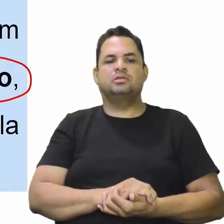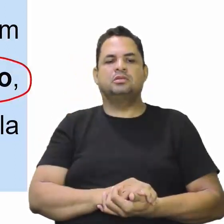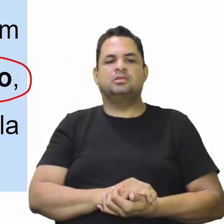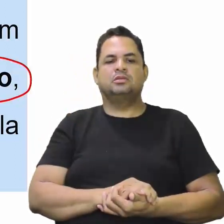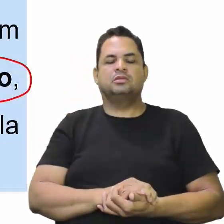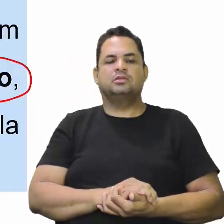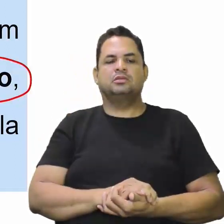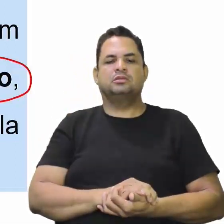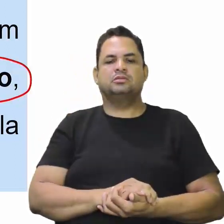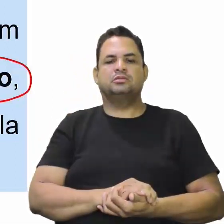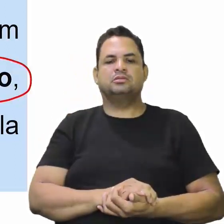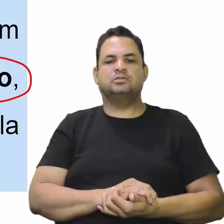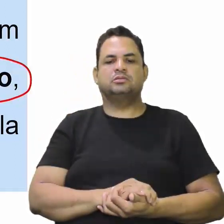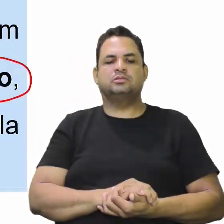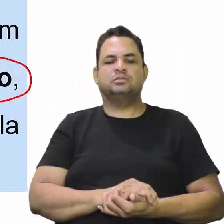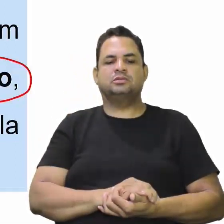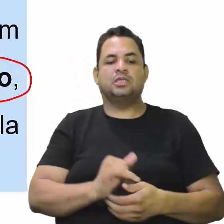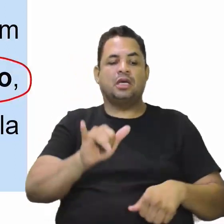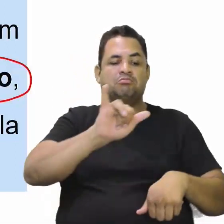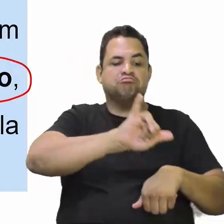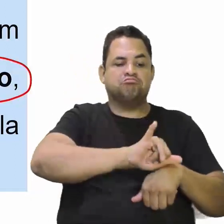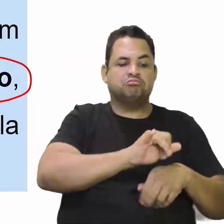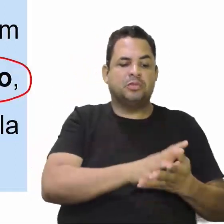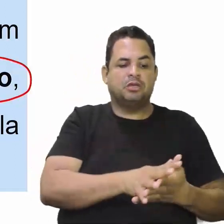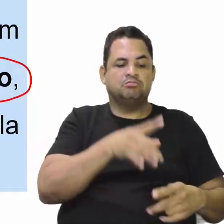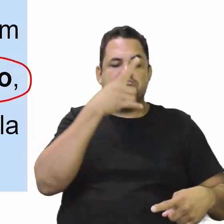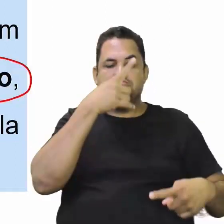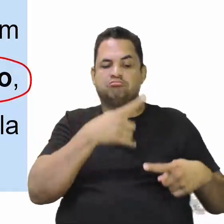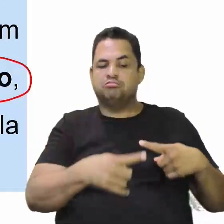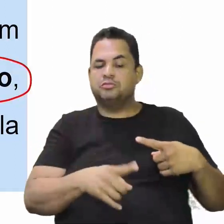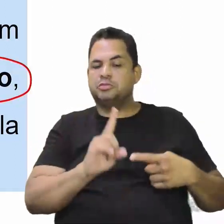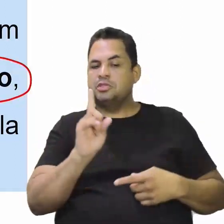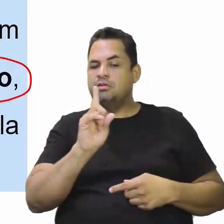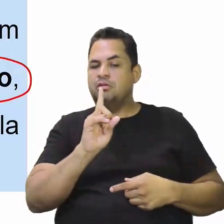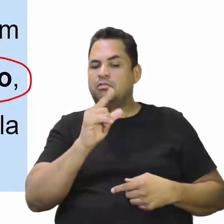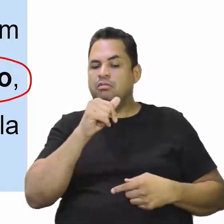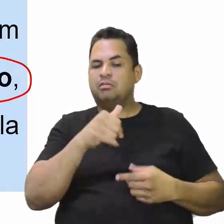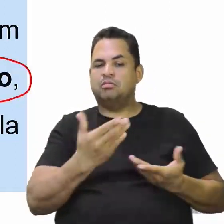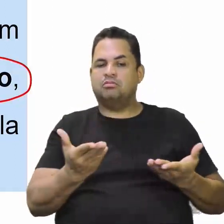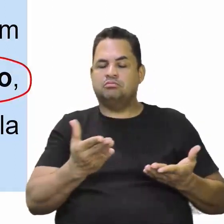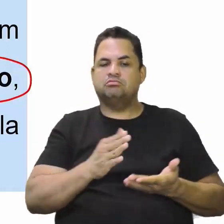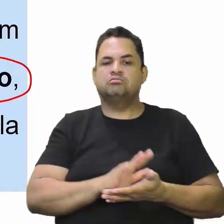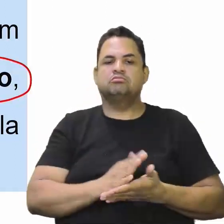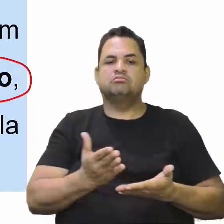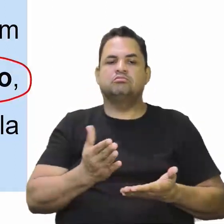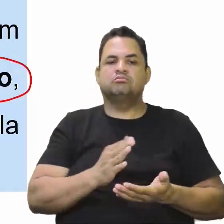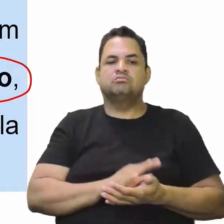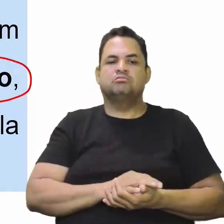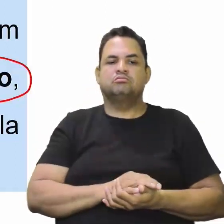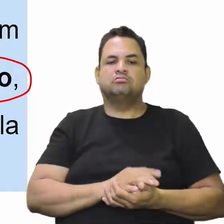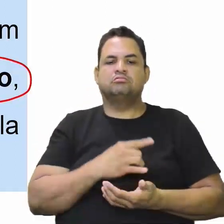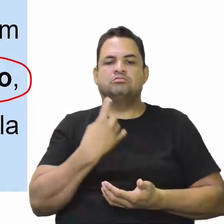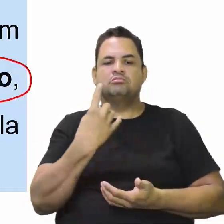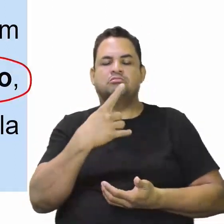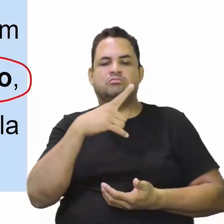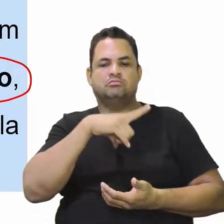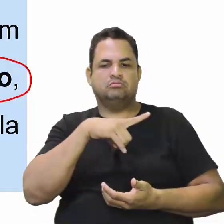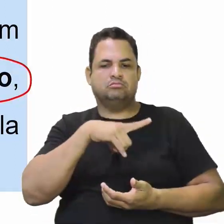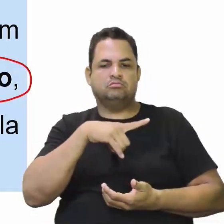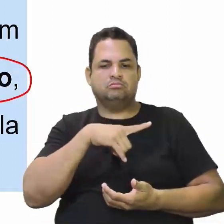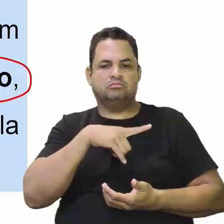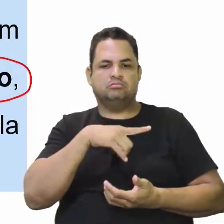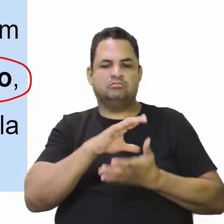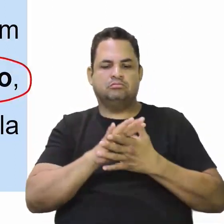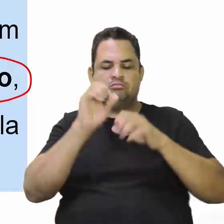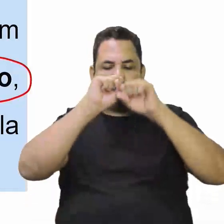A metrópole, ela proibia. Só que eles vão dizer, não, aqui quem vai mandar somos nós. E nós vamos ter esse